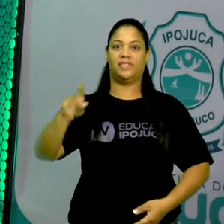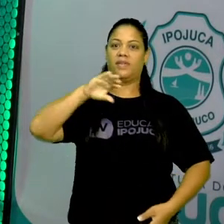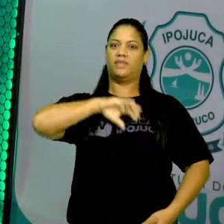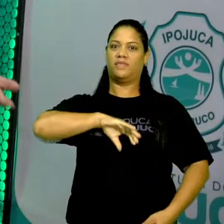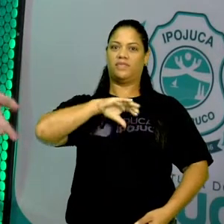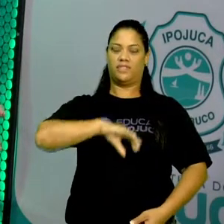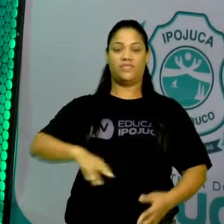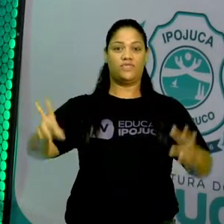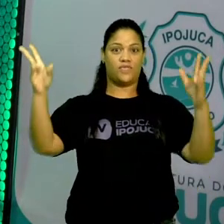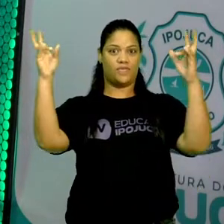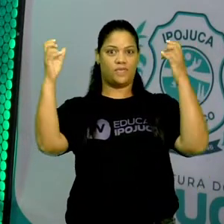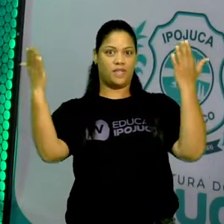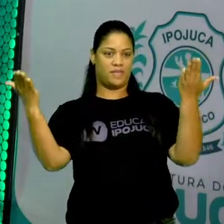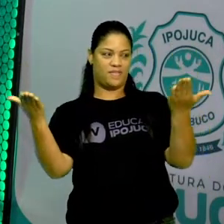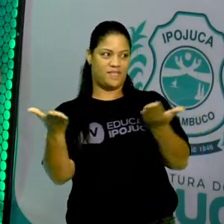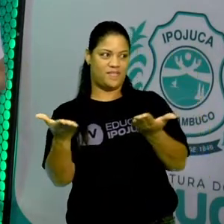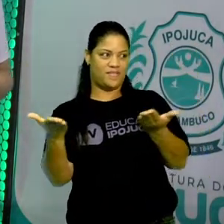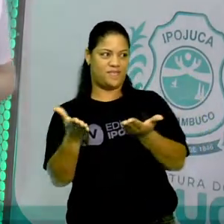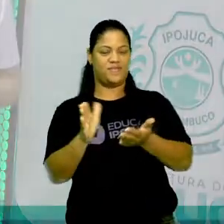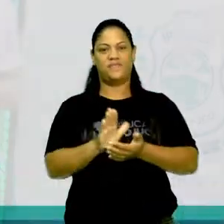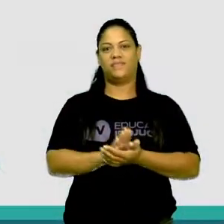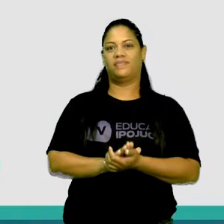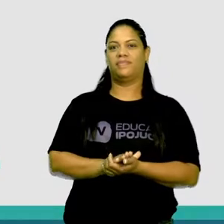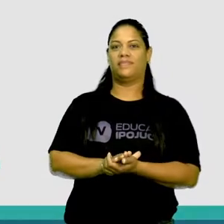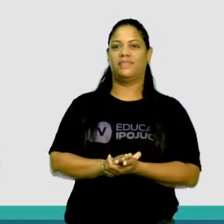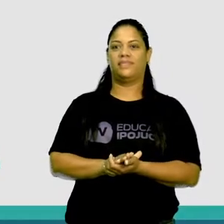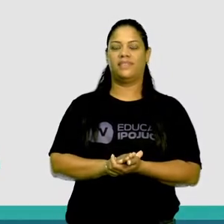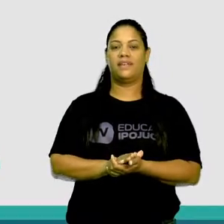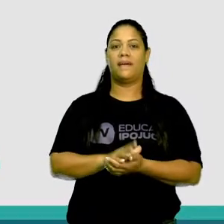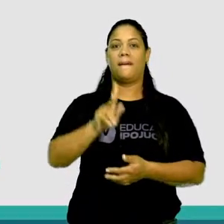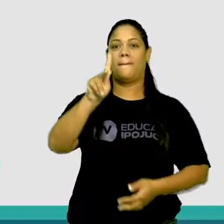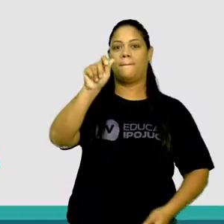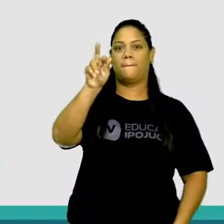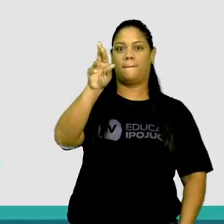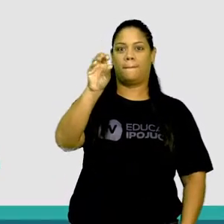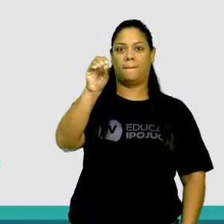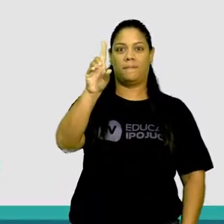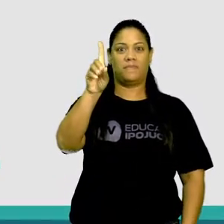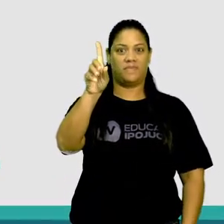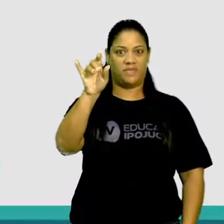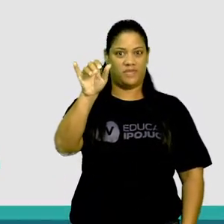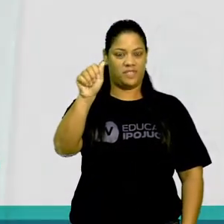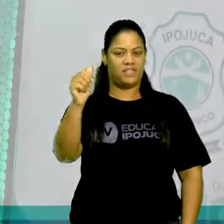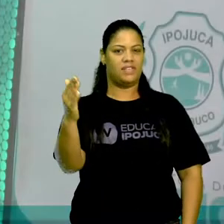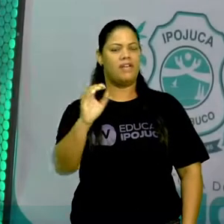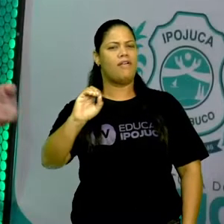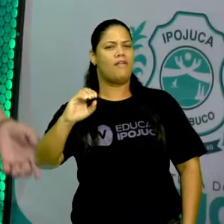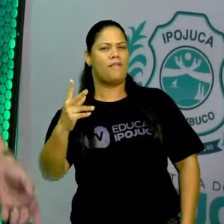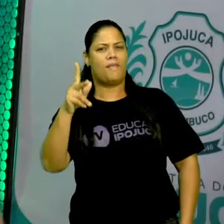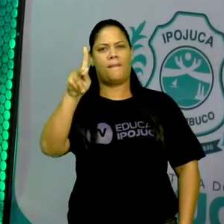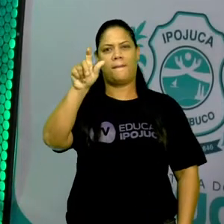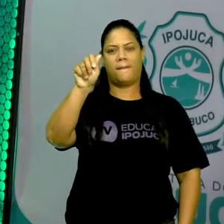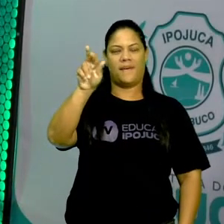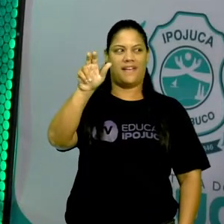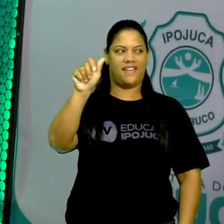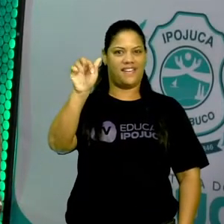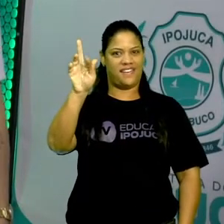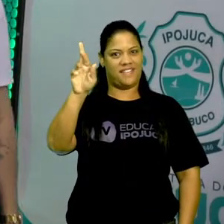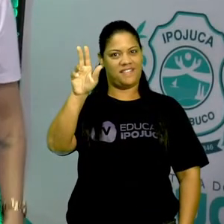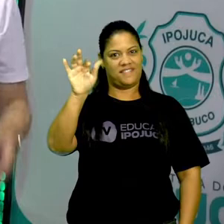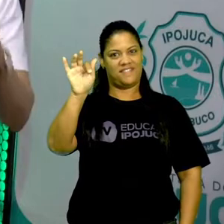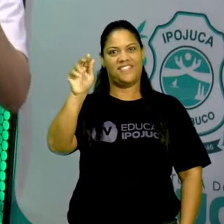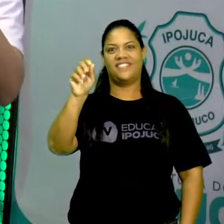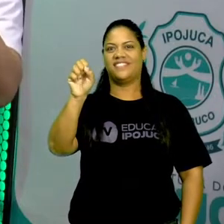aula. O tema da nossa aula de hoje é paródia ou paráfrase. E aí, você já ouviu falar sobre